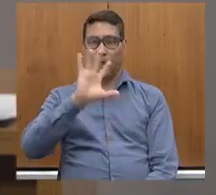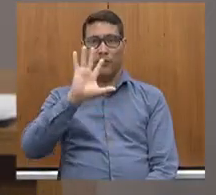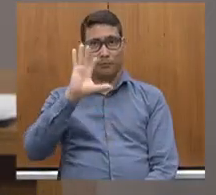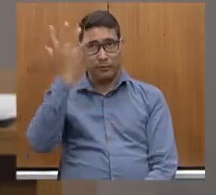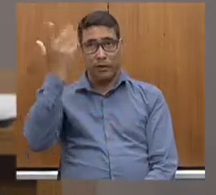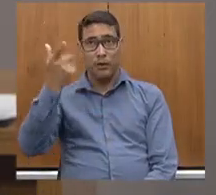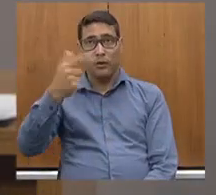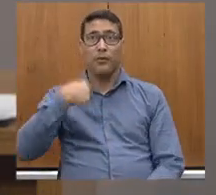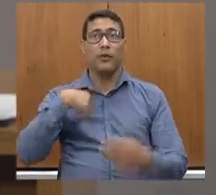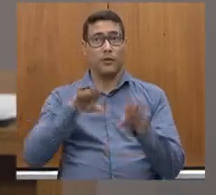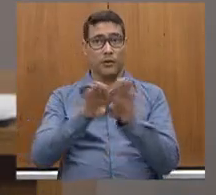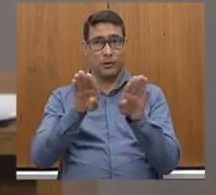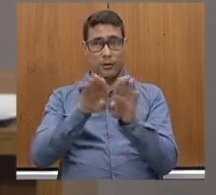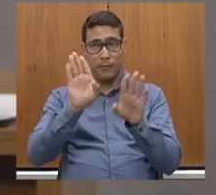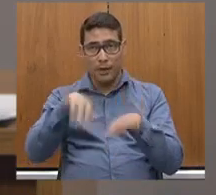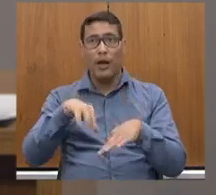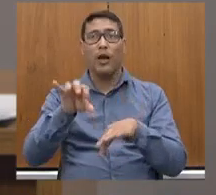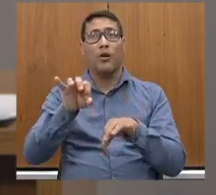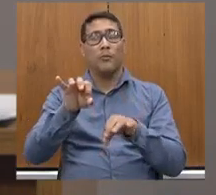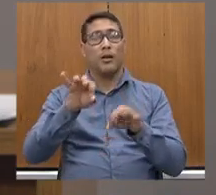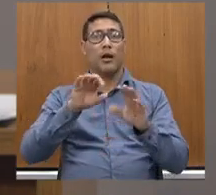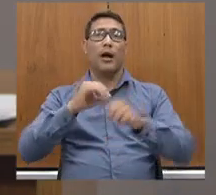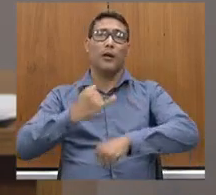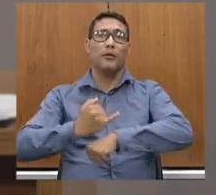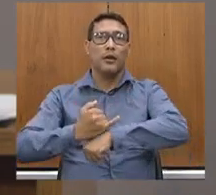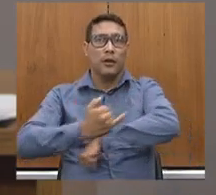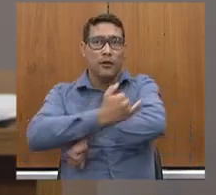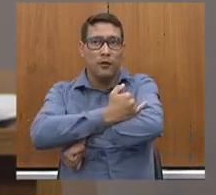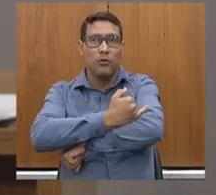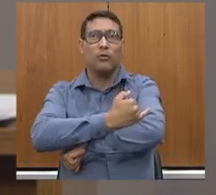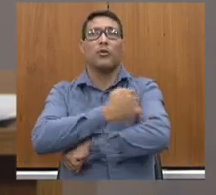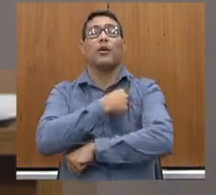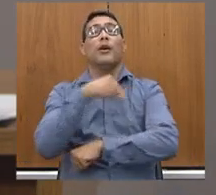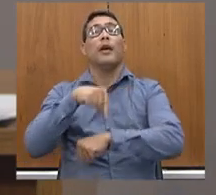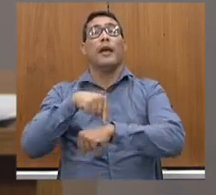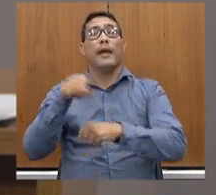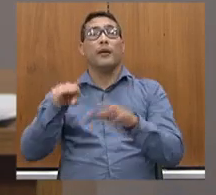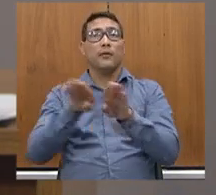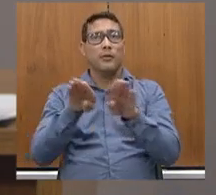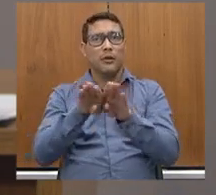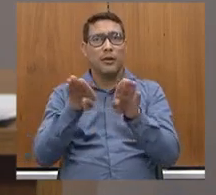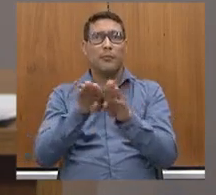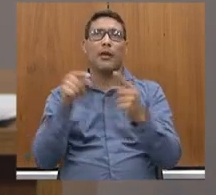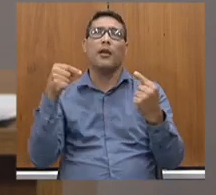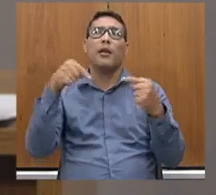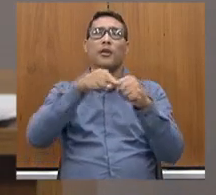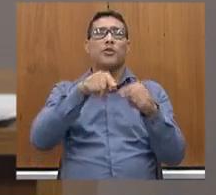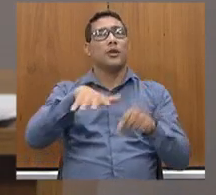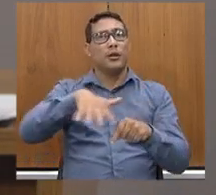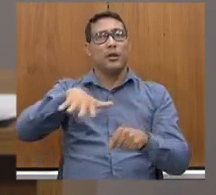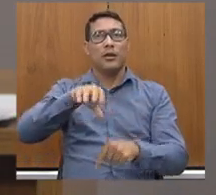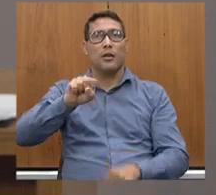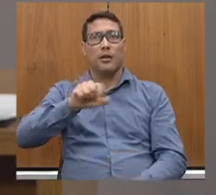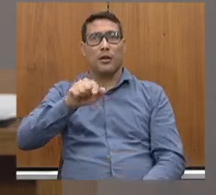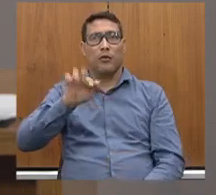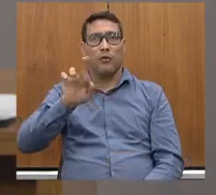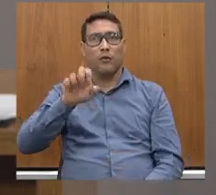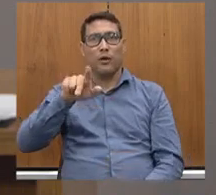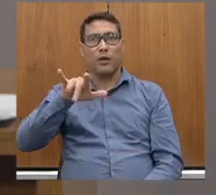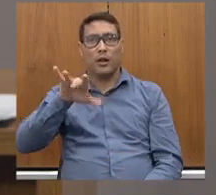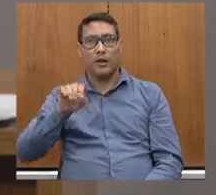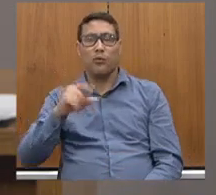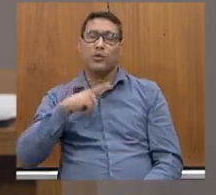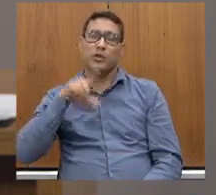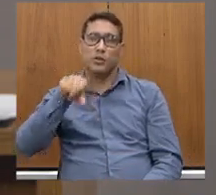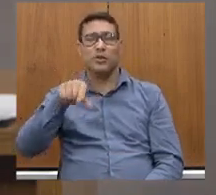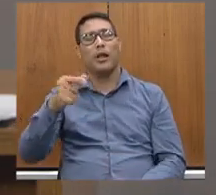rodanel é uma infraestrutura. Então, uma coisa não é excludente da outra. O Fórum Permanente de São Francisco, a gente tem interagido desde o